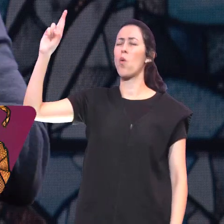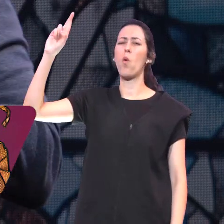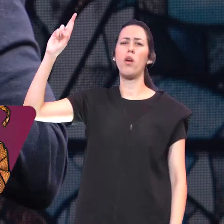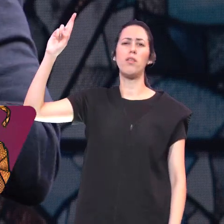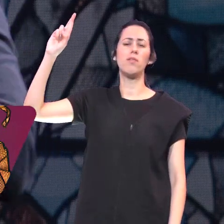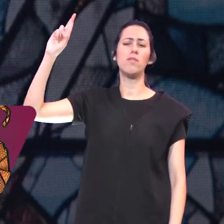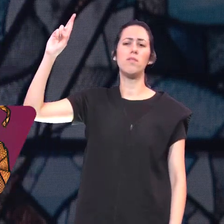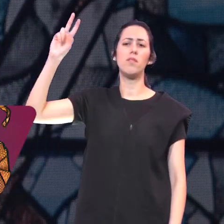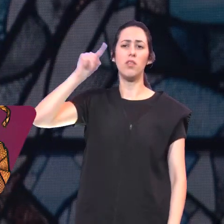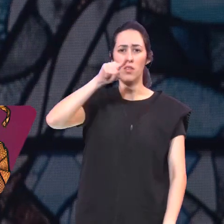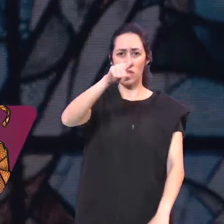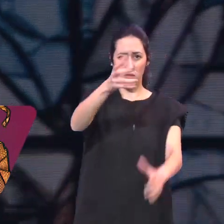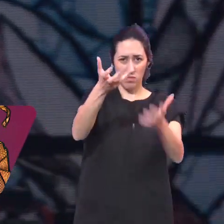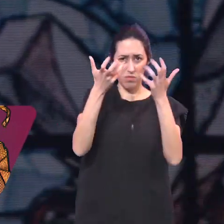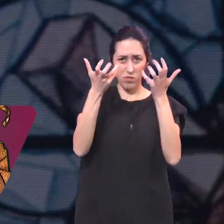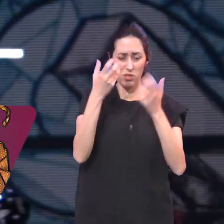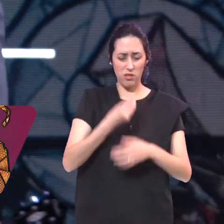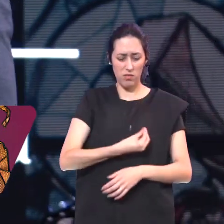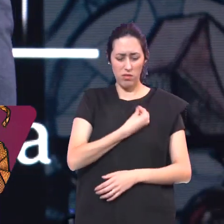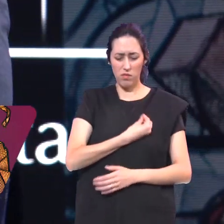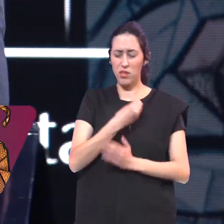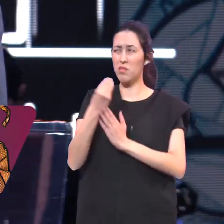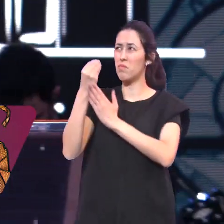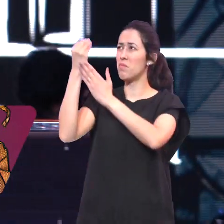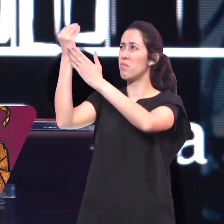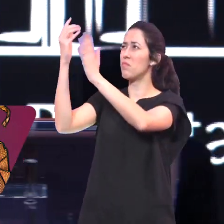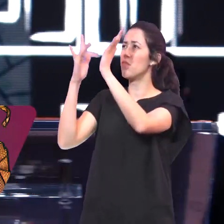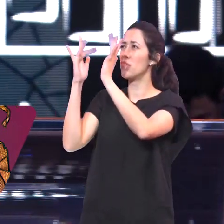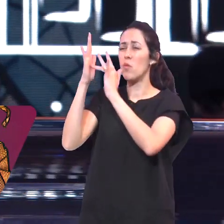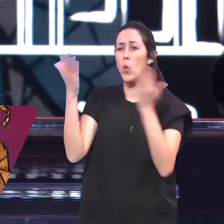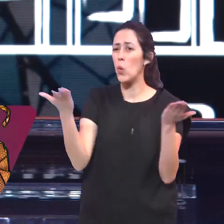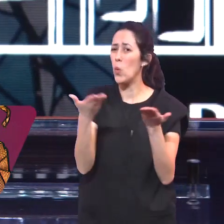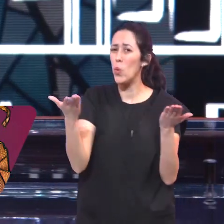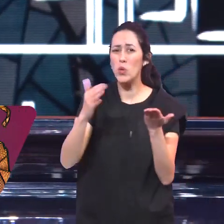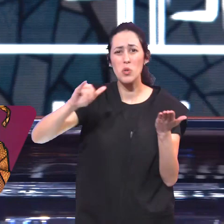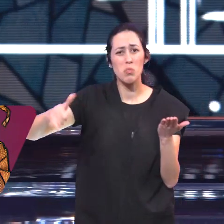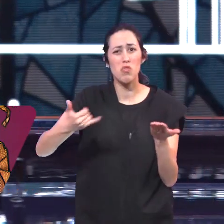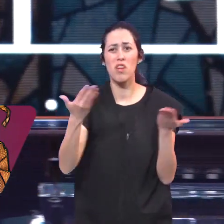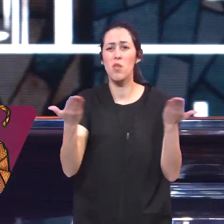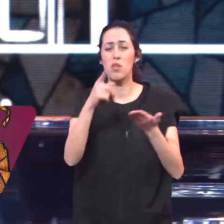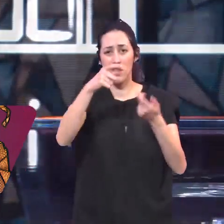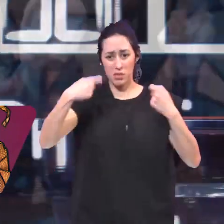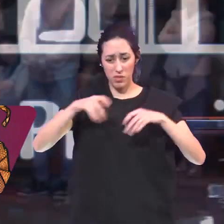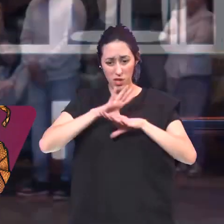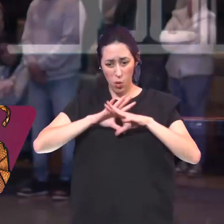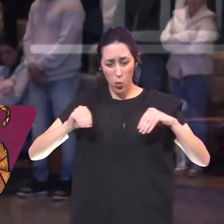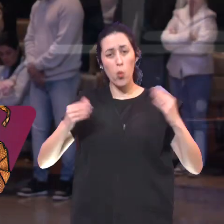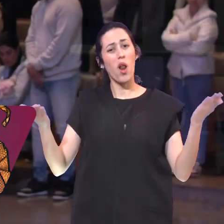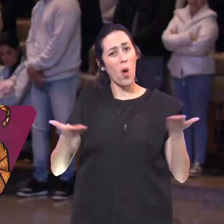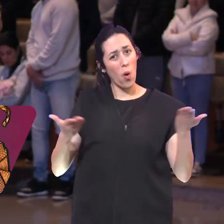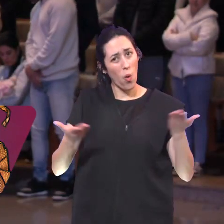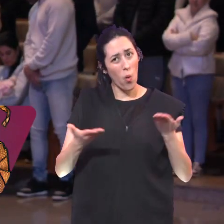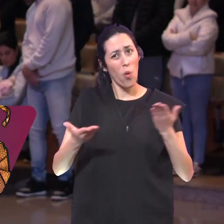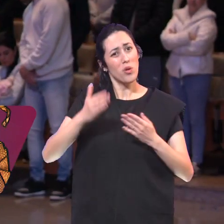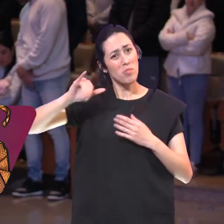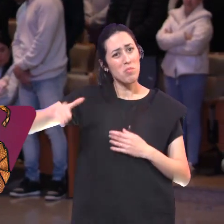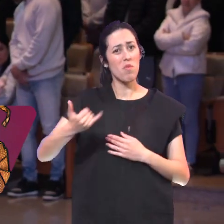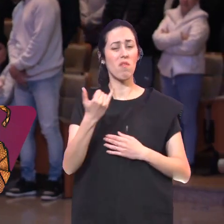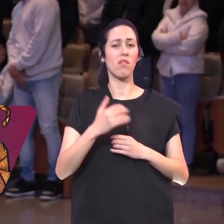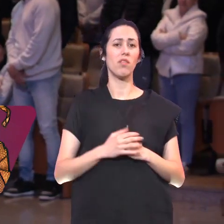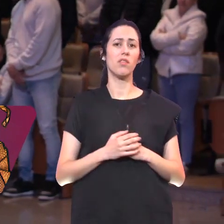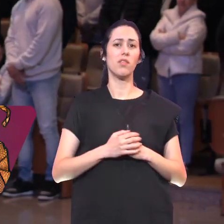Se você quer Entregar a sua vida A Jesus Hoje é o dia Se você precisa De cura Hoje é o dia Se você precisa